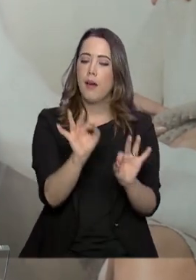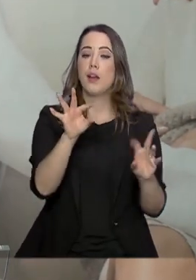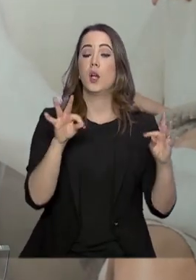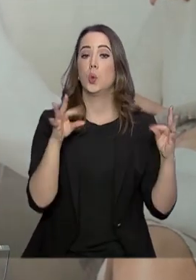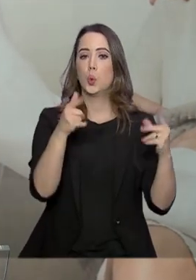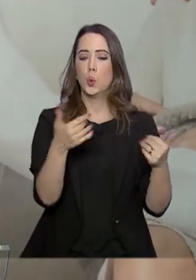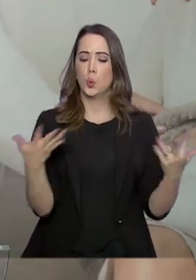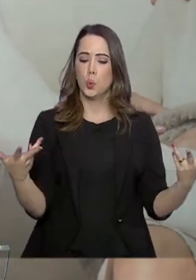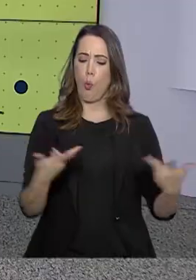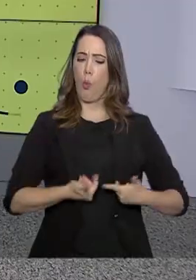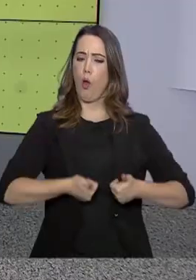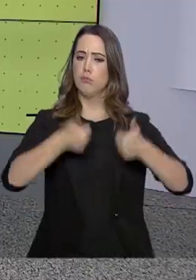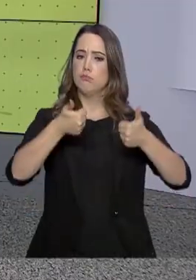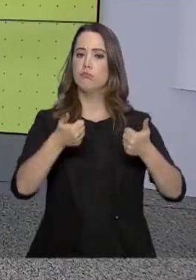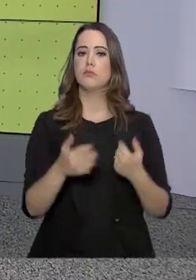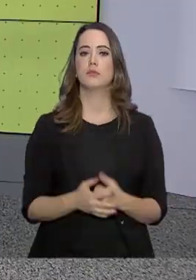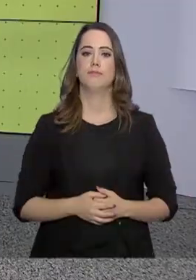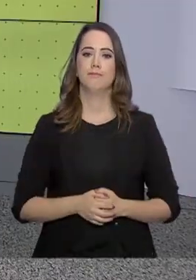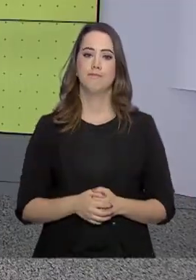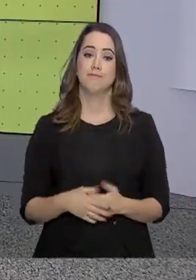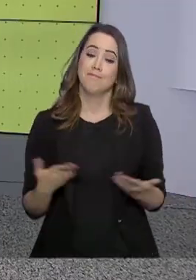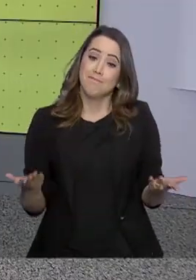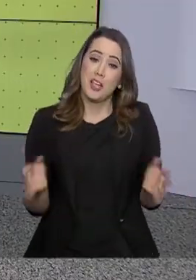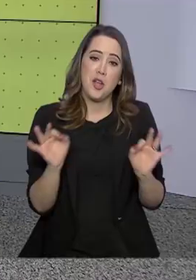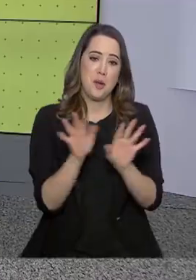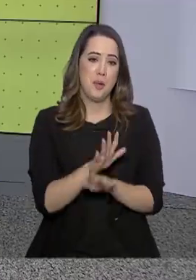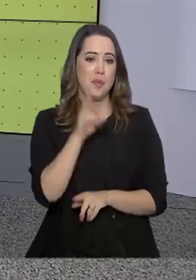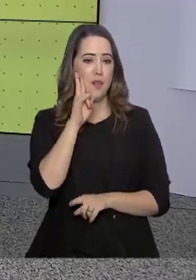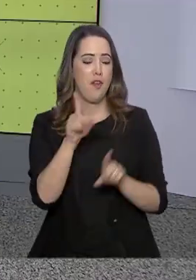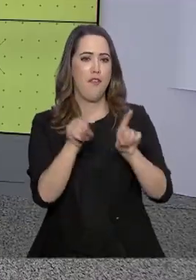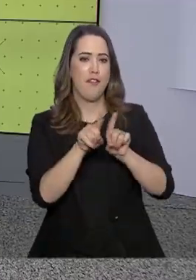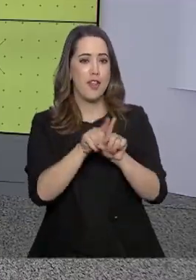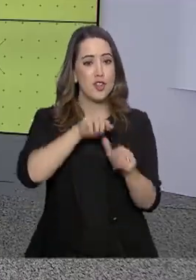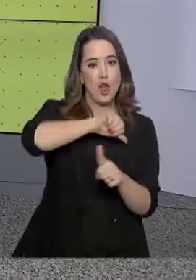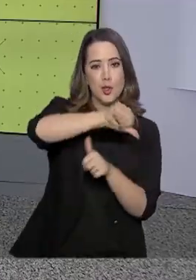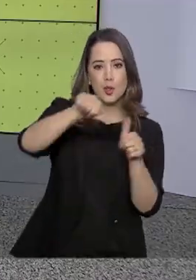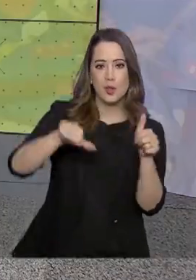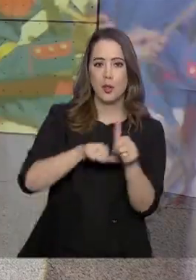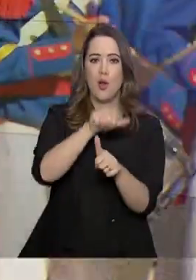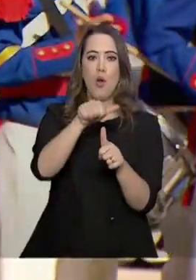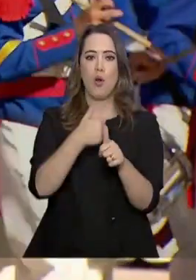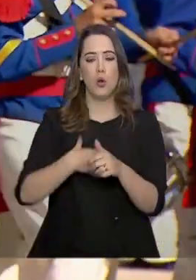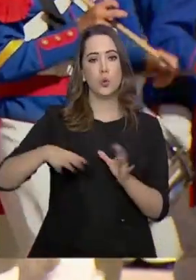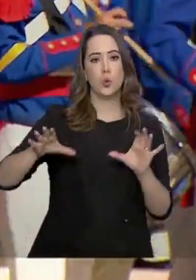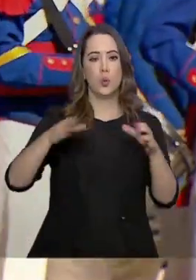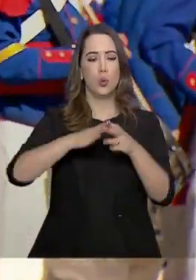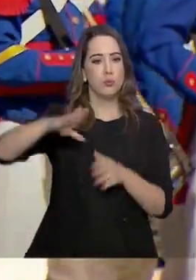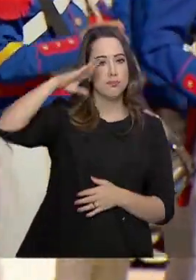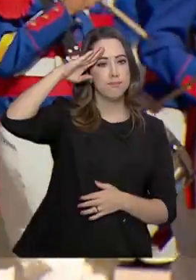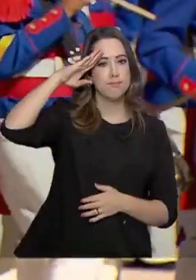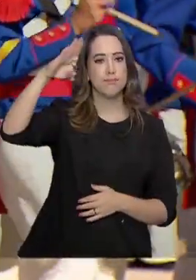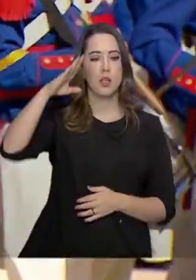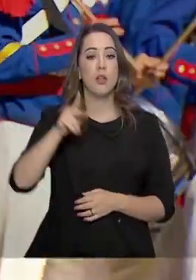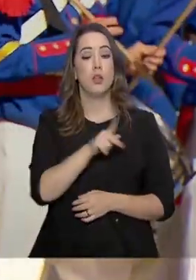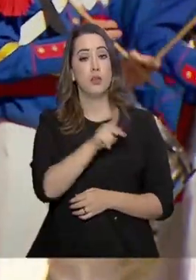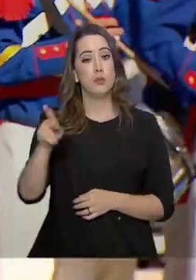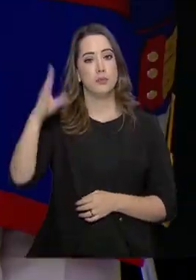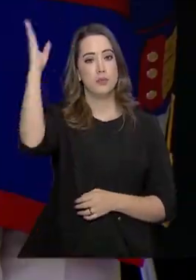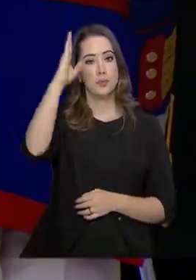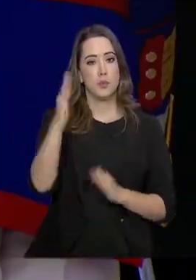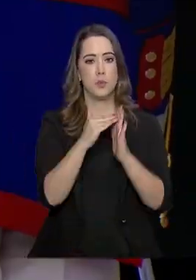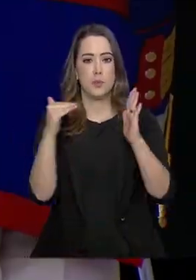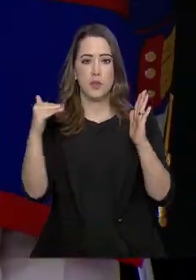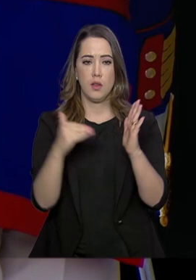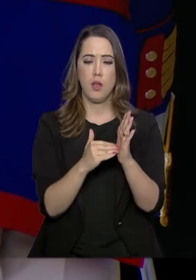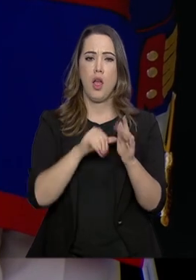feito com qualidade. E a gente encerra essa edição com imagens da troca da guarda presidencial no Palácio do Planalto.